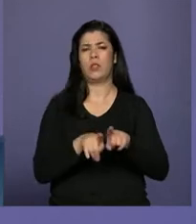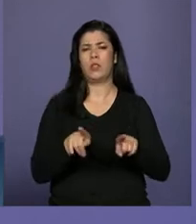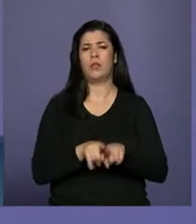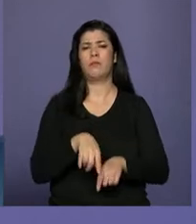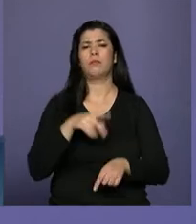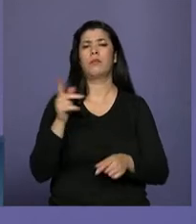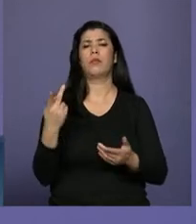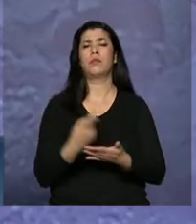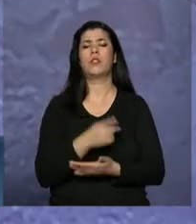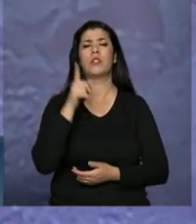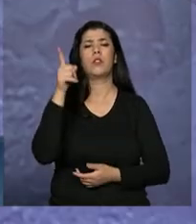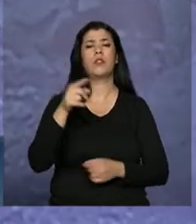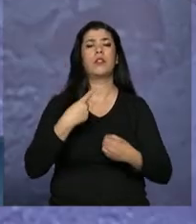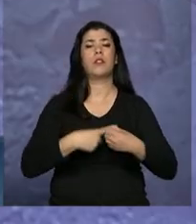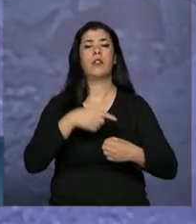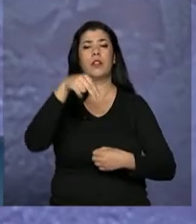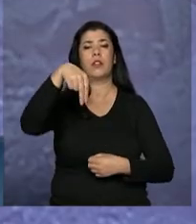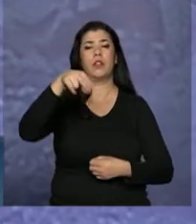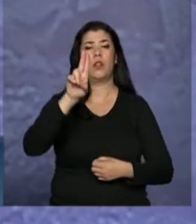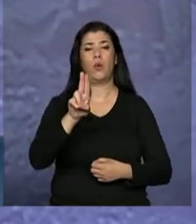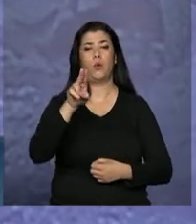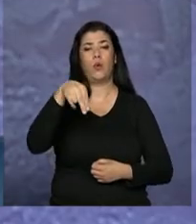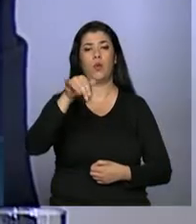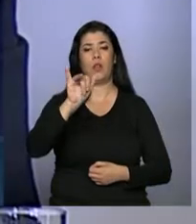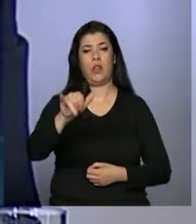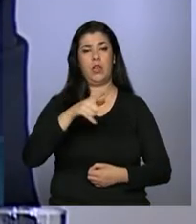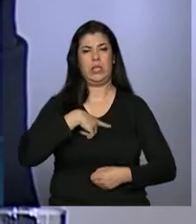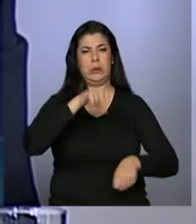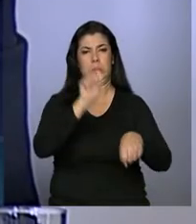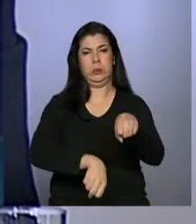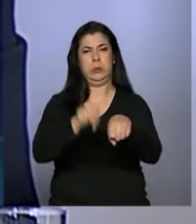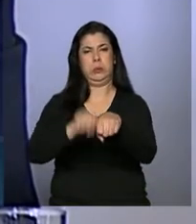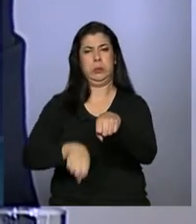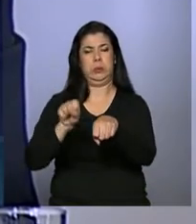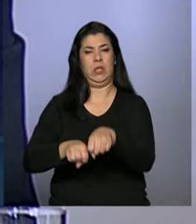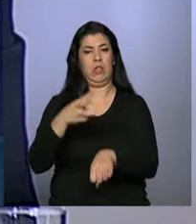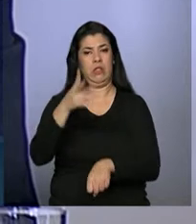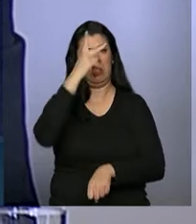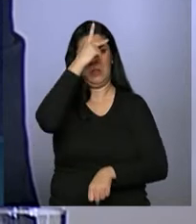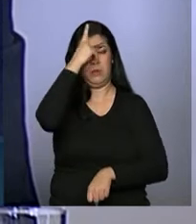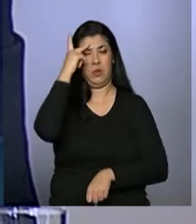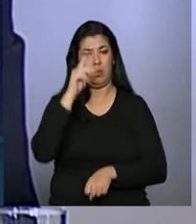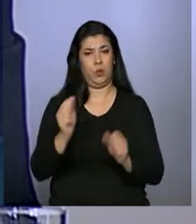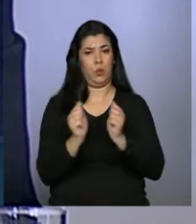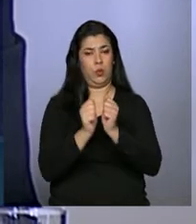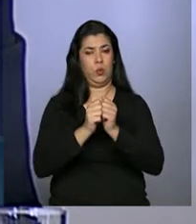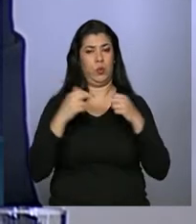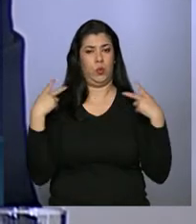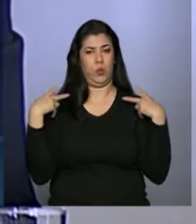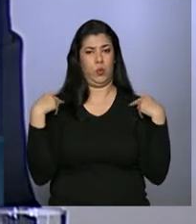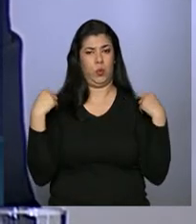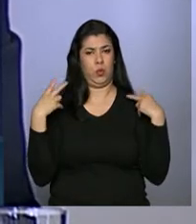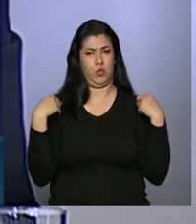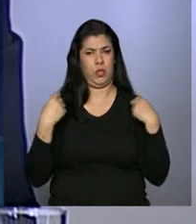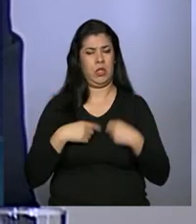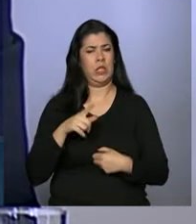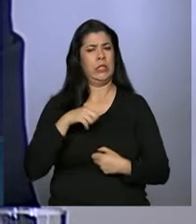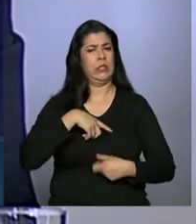chacina de Unaí. três auditores fiscais do trabalho e um motorista foram